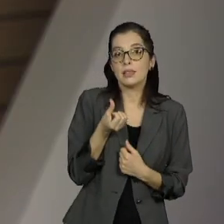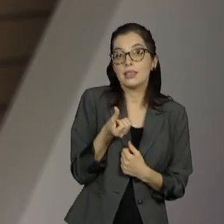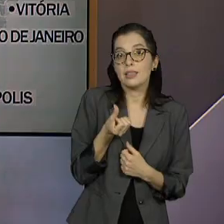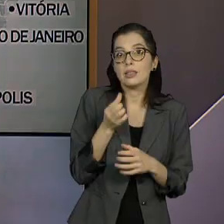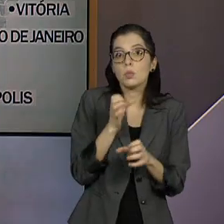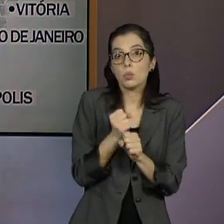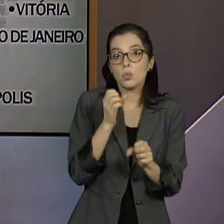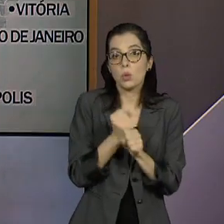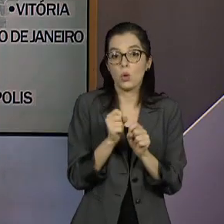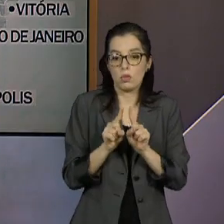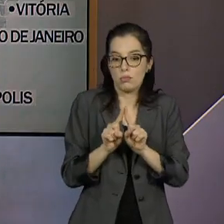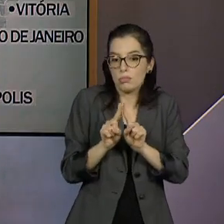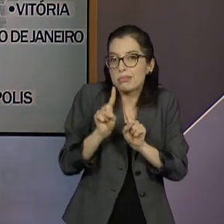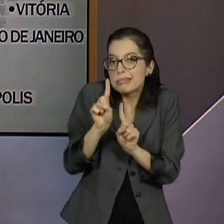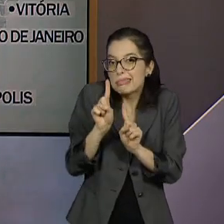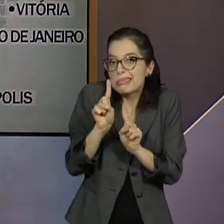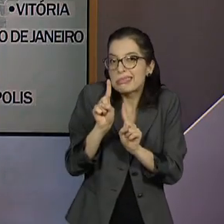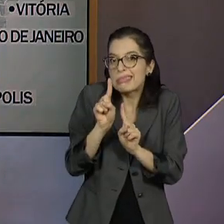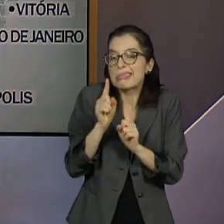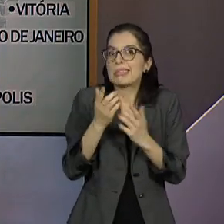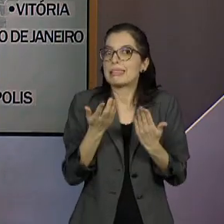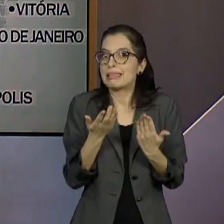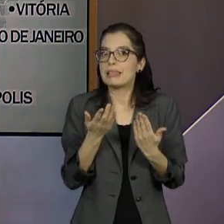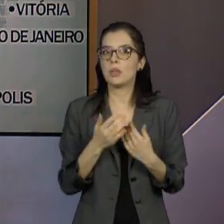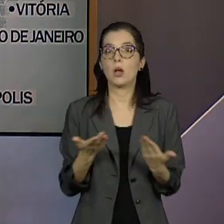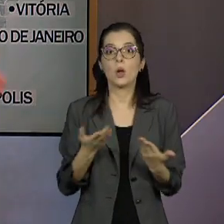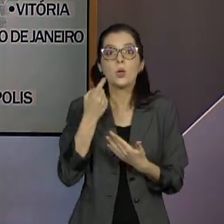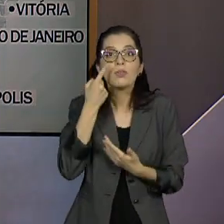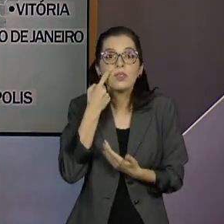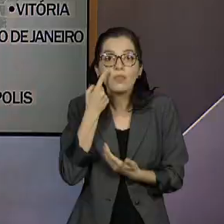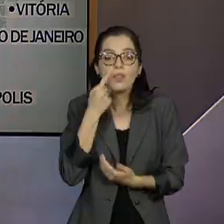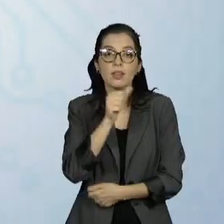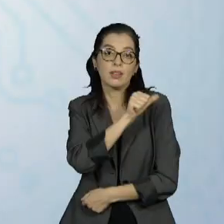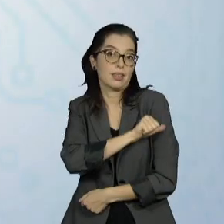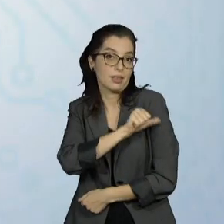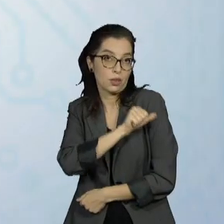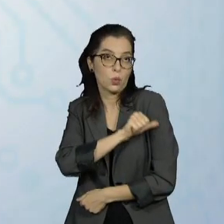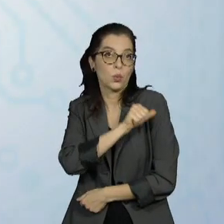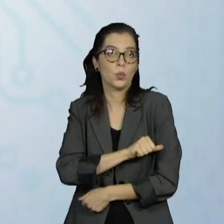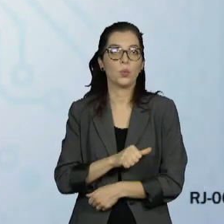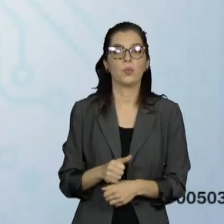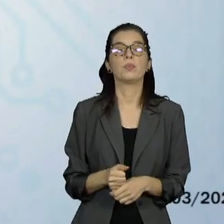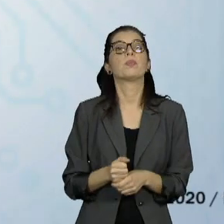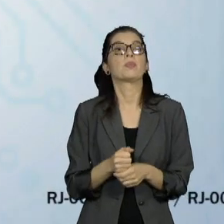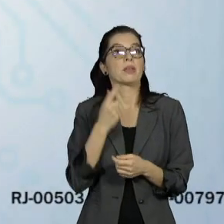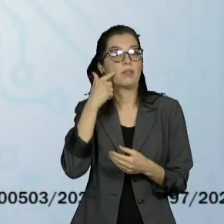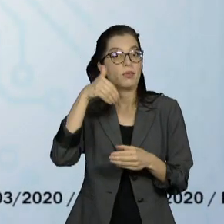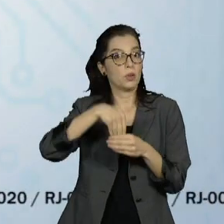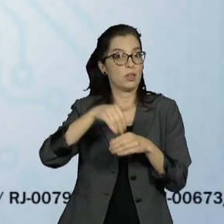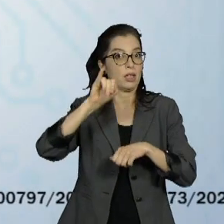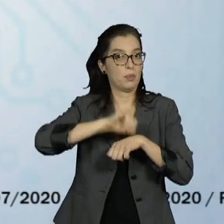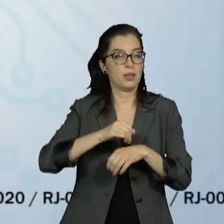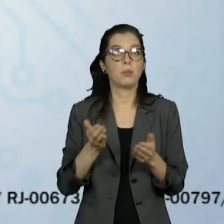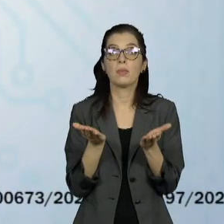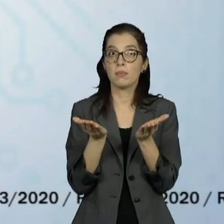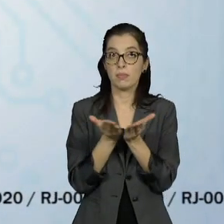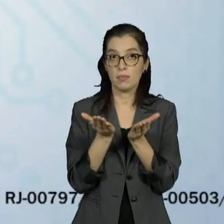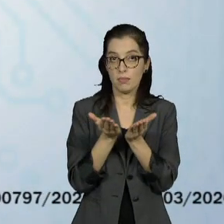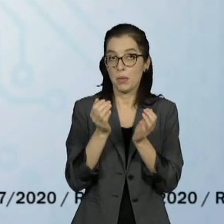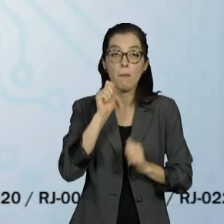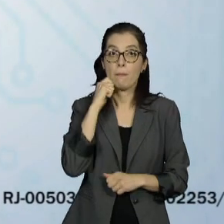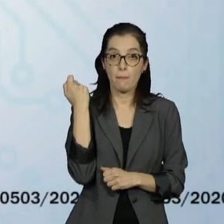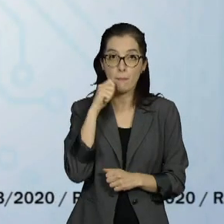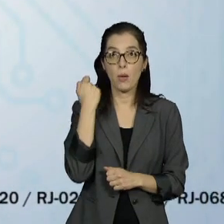margem confortável. Vamos para o Rio de Janeiro. Primeiro, como será que está a disputa à véspera da votação na capital fluminense? Eduardo Paes, do